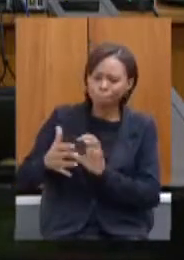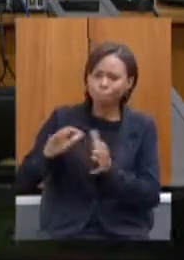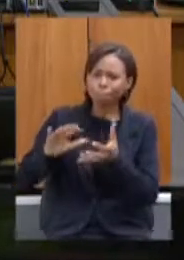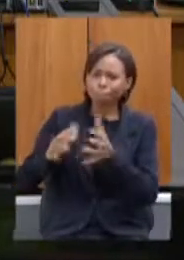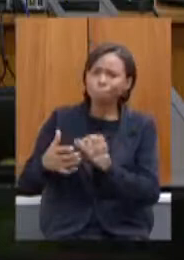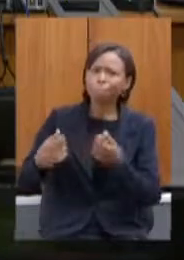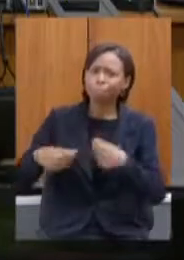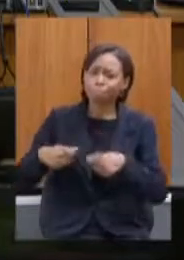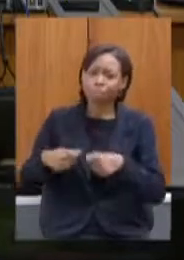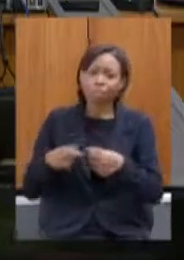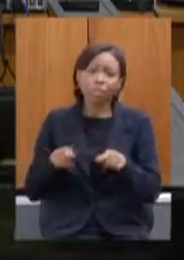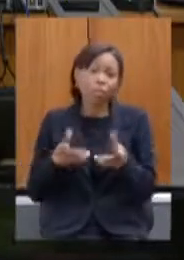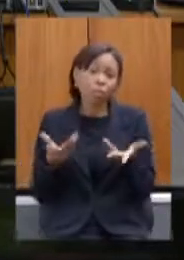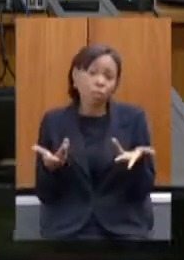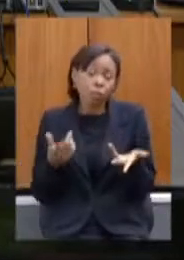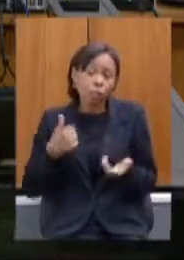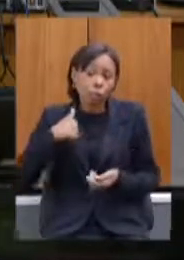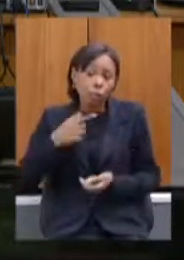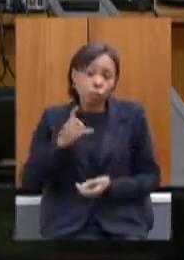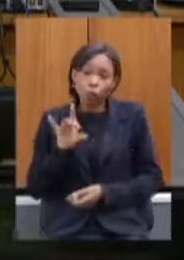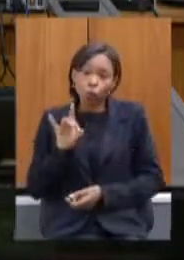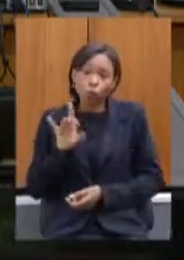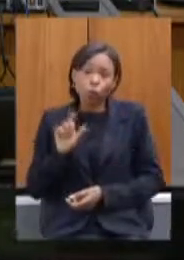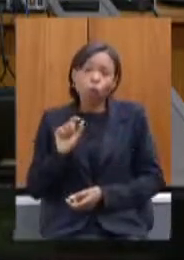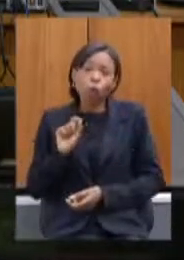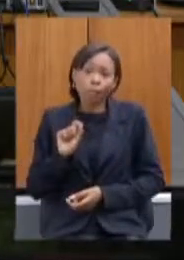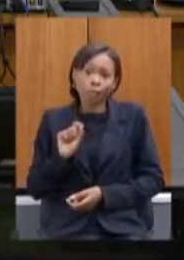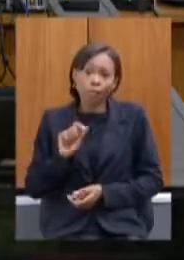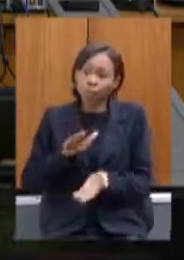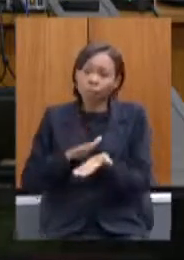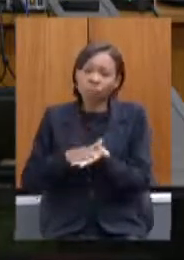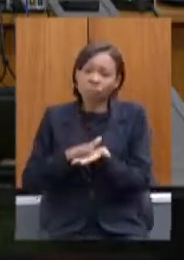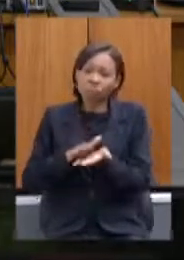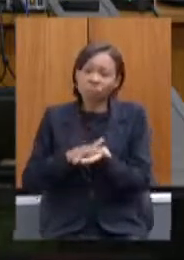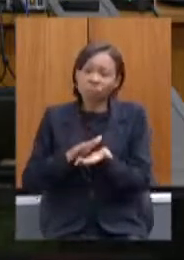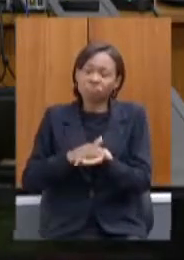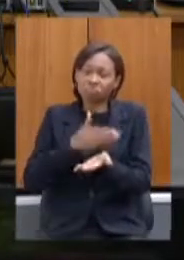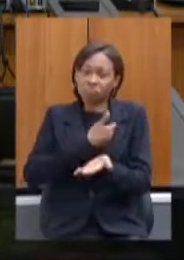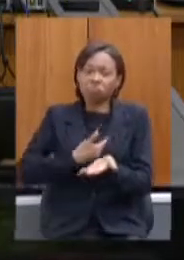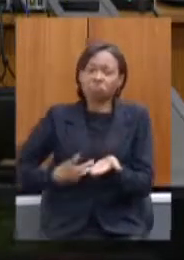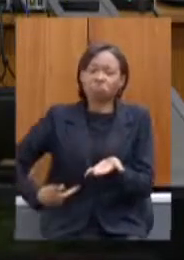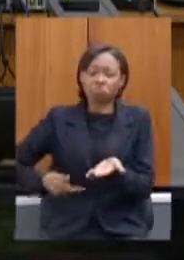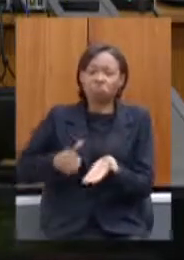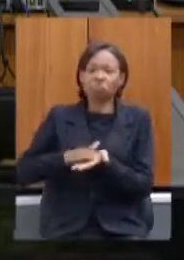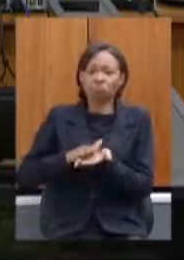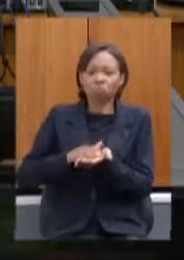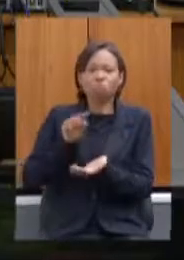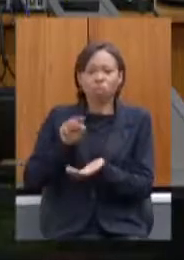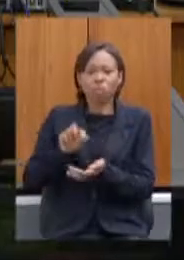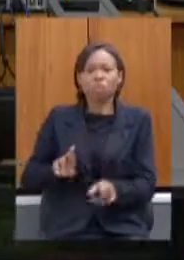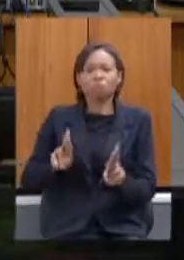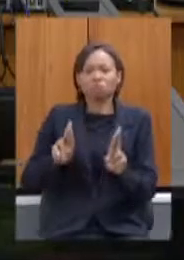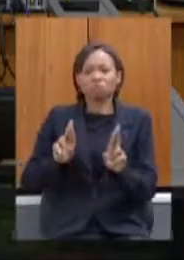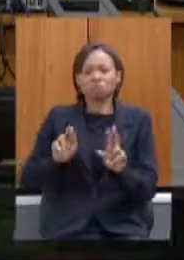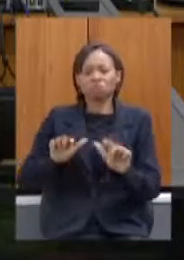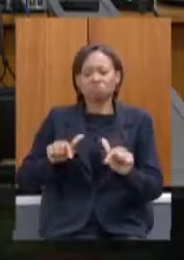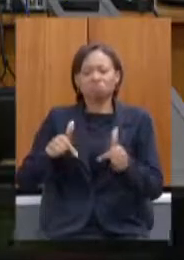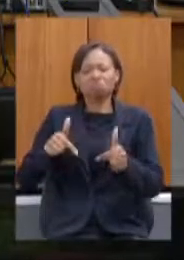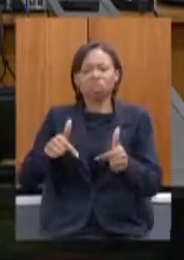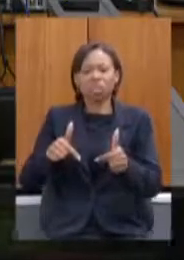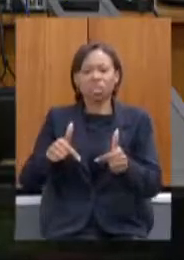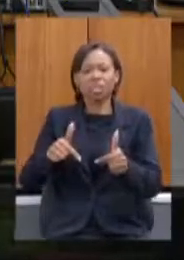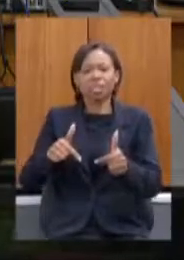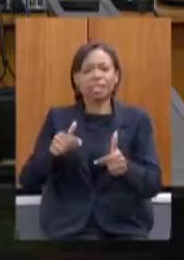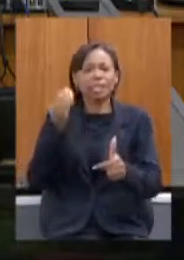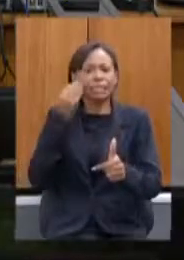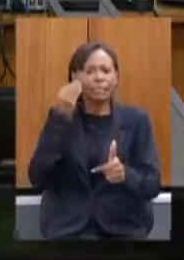então eu só tenho que aplaudir o governo do estado pela atitude e pela presteza em buscar